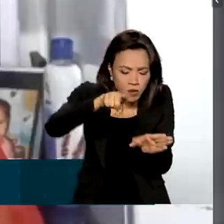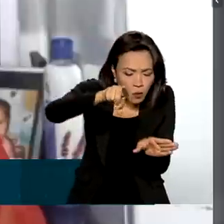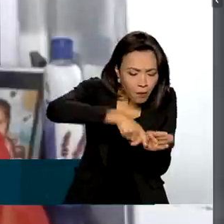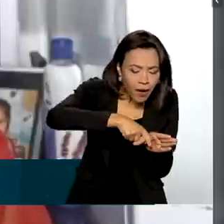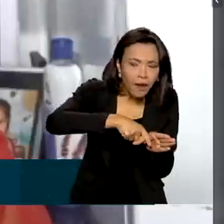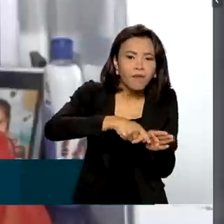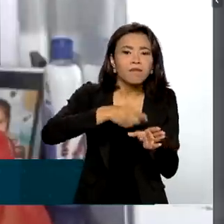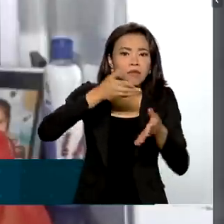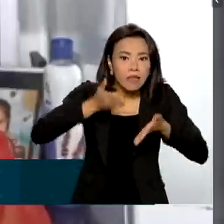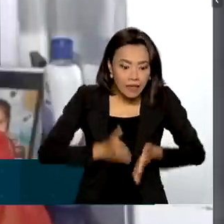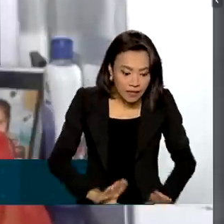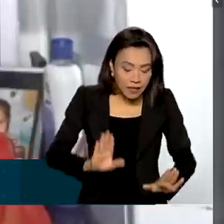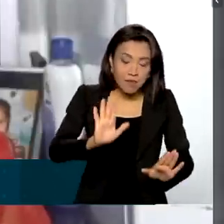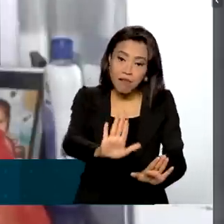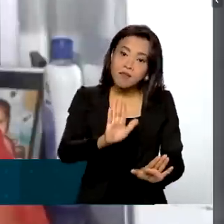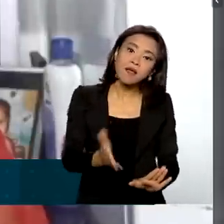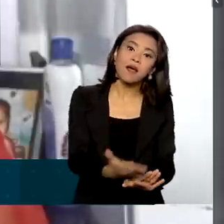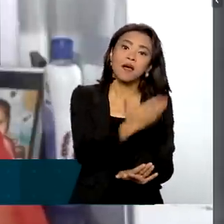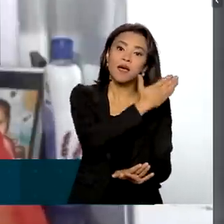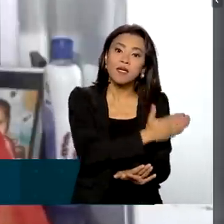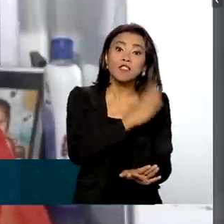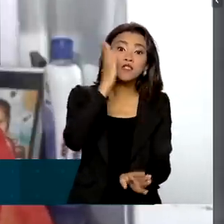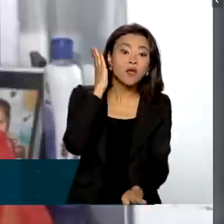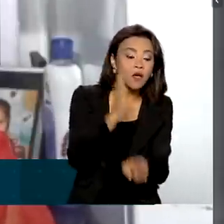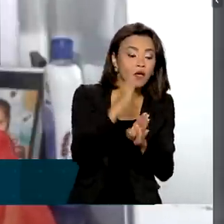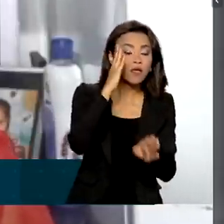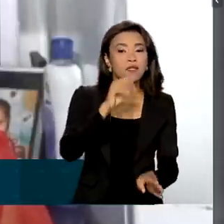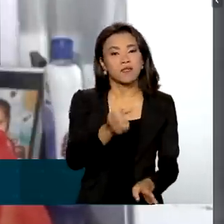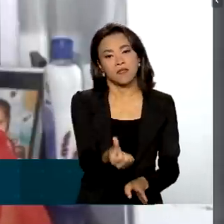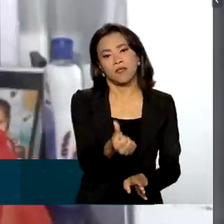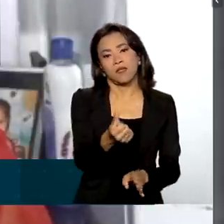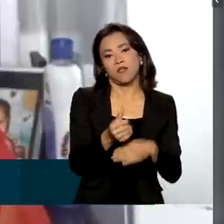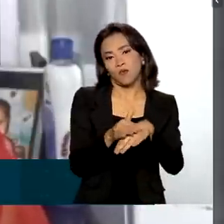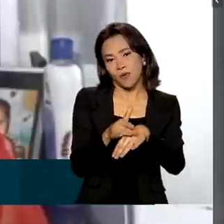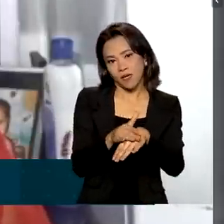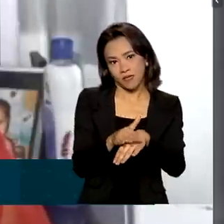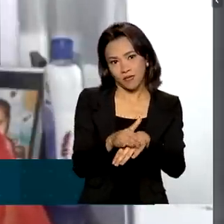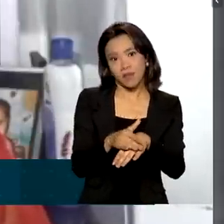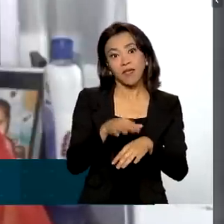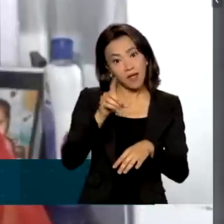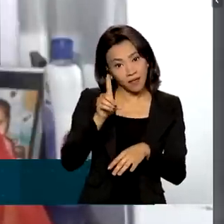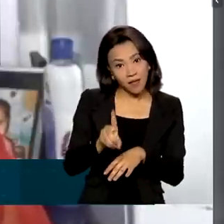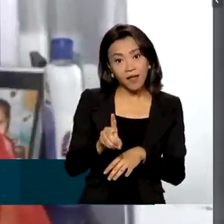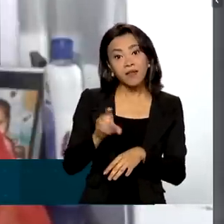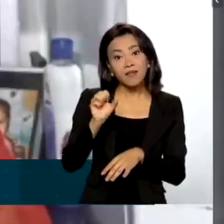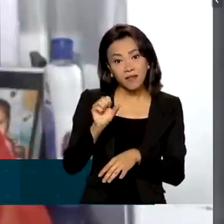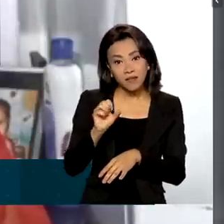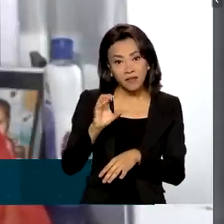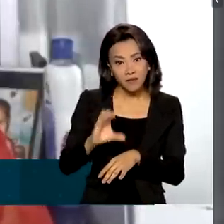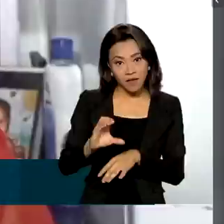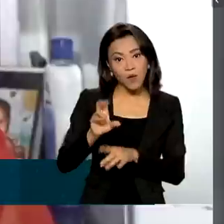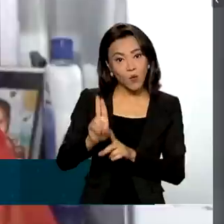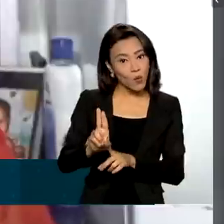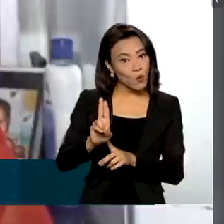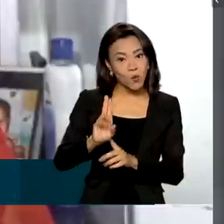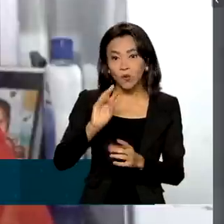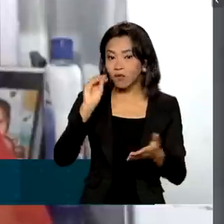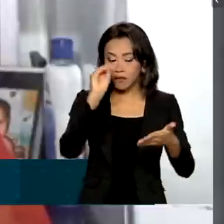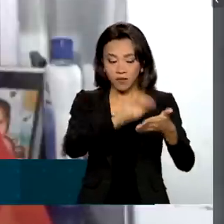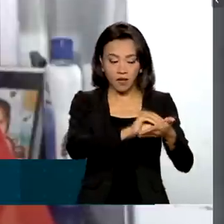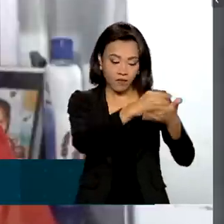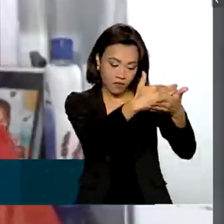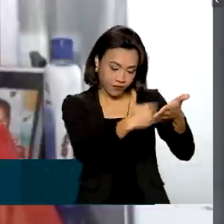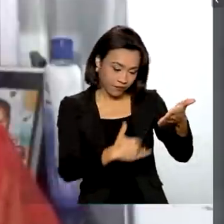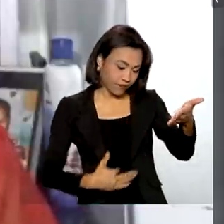Mas antes, o teste só identificava seis doenças e a ADCU não estava na lista. Ela estava se